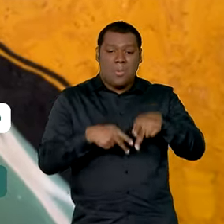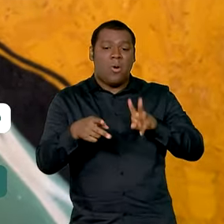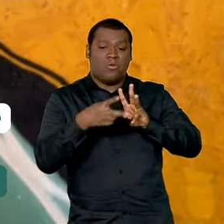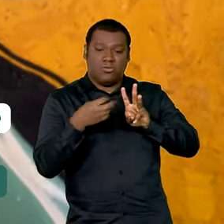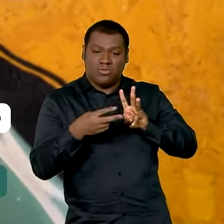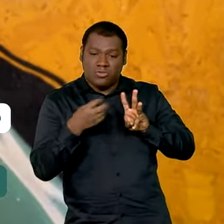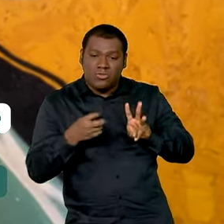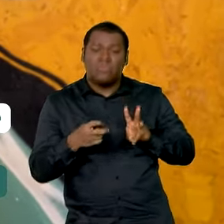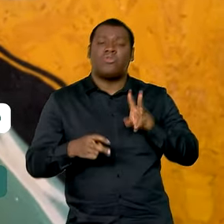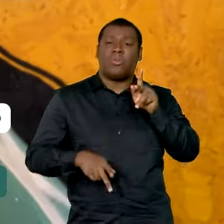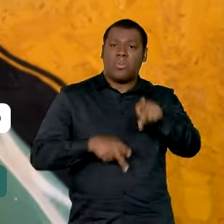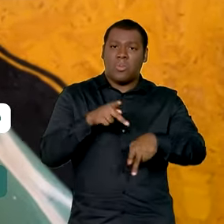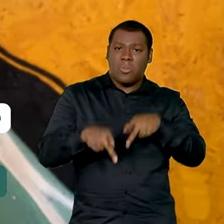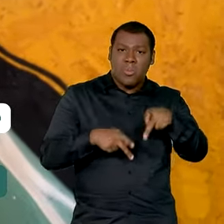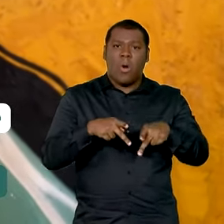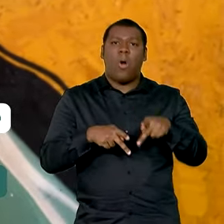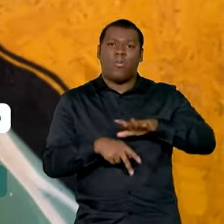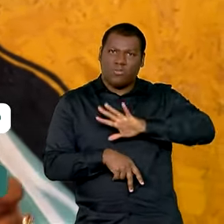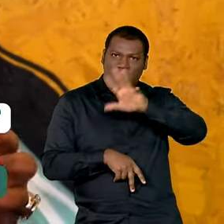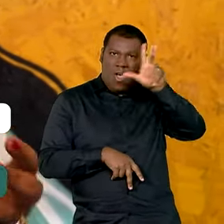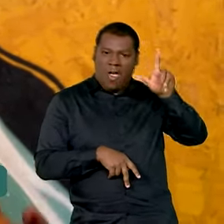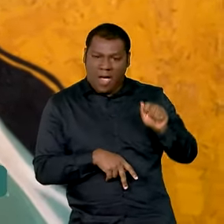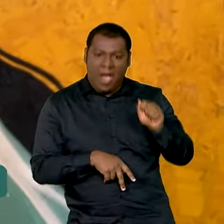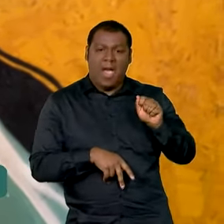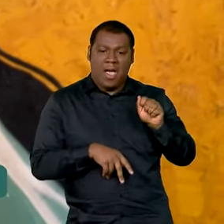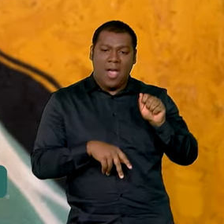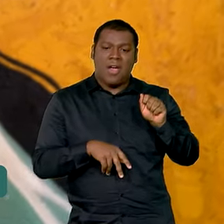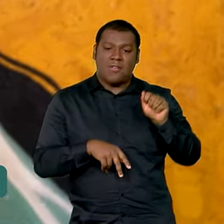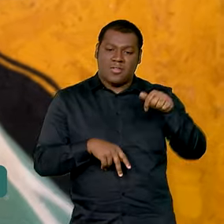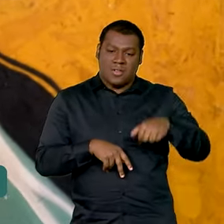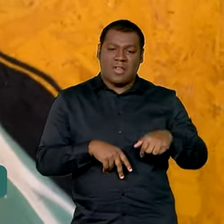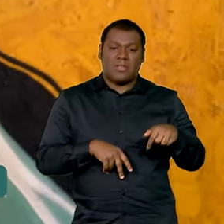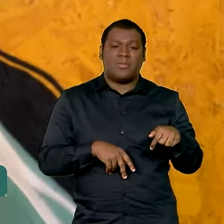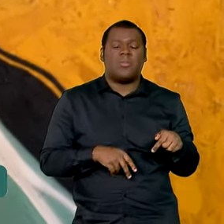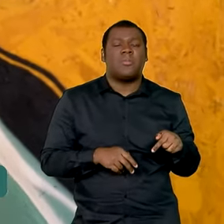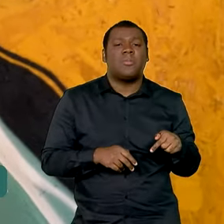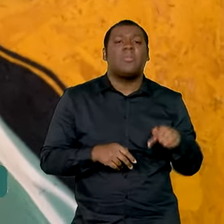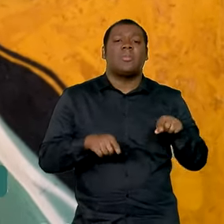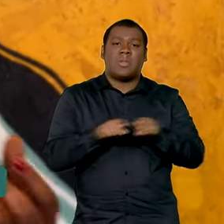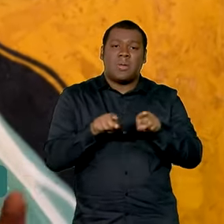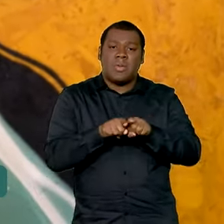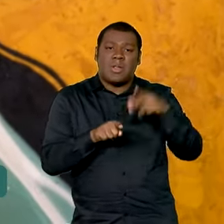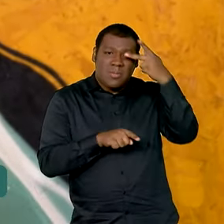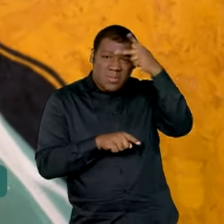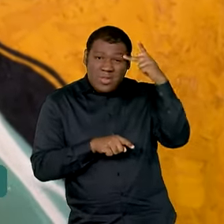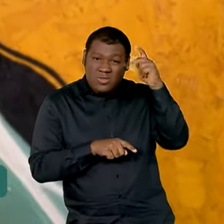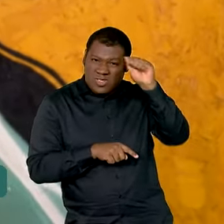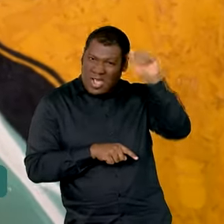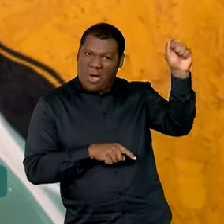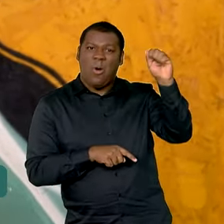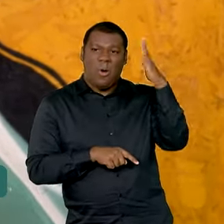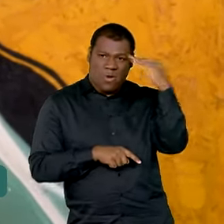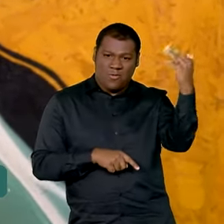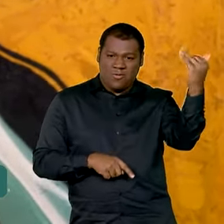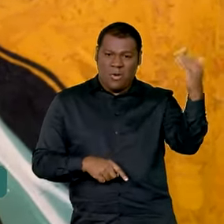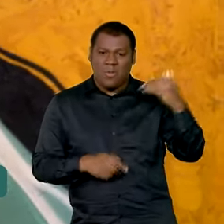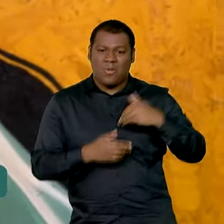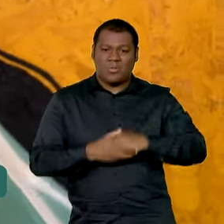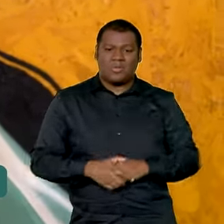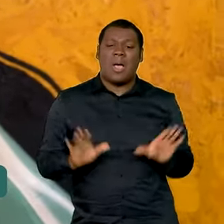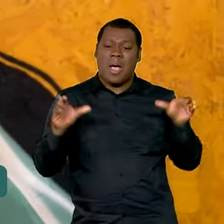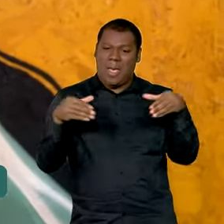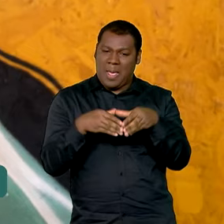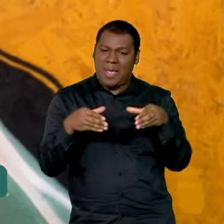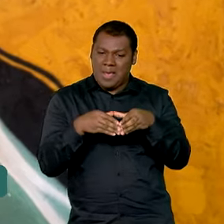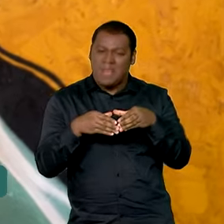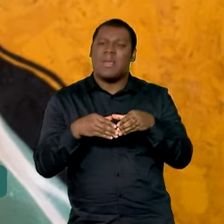dos povos afro-brasileiros e de escritores já renomados, dos escritores e escritores. É uma equipe